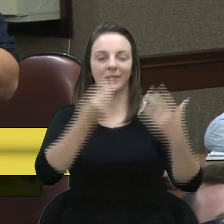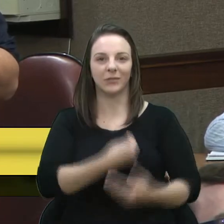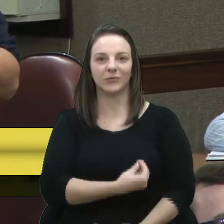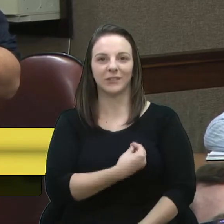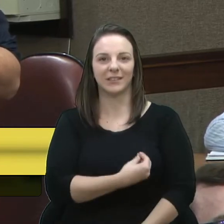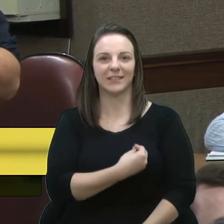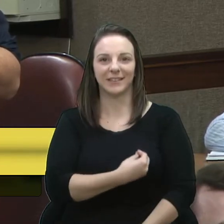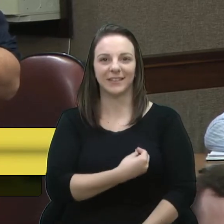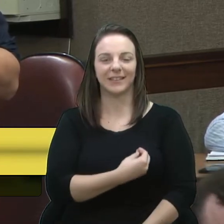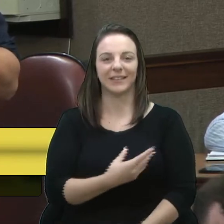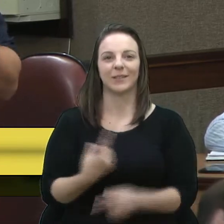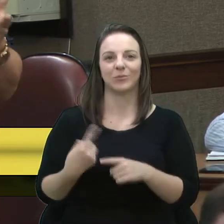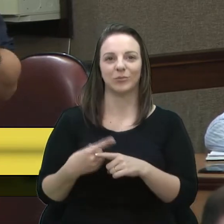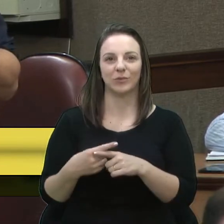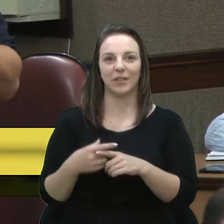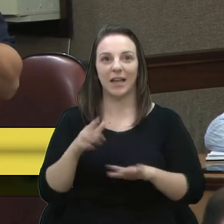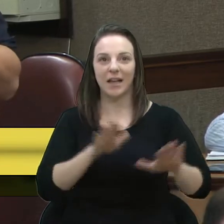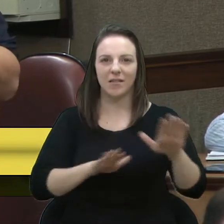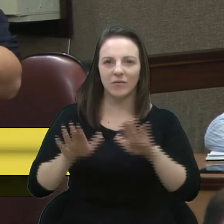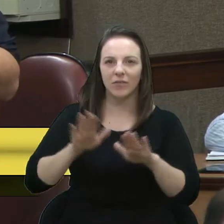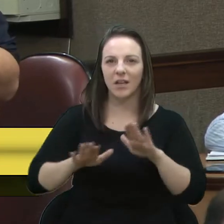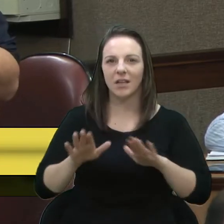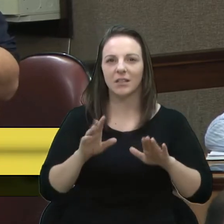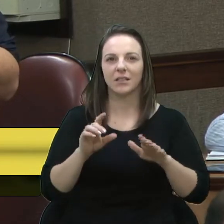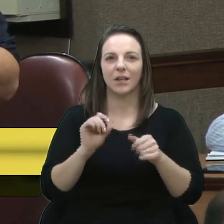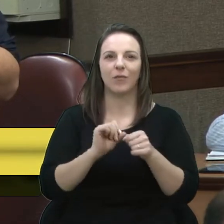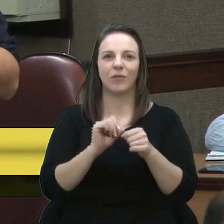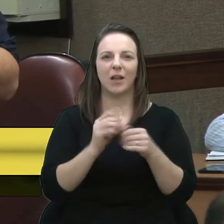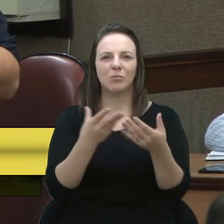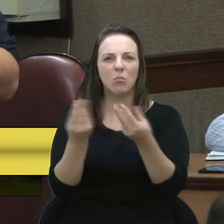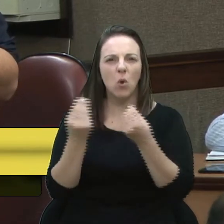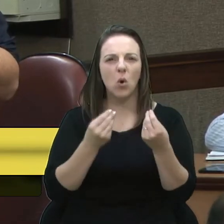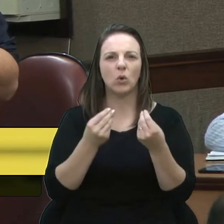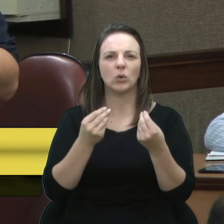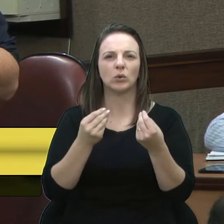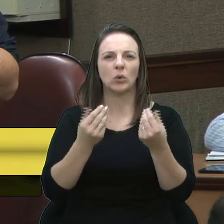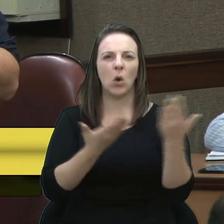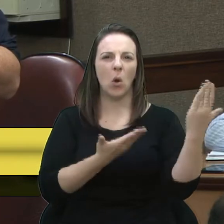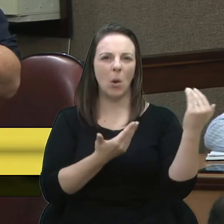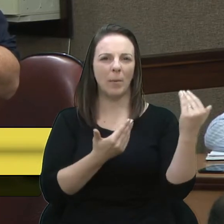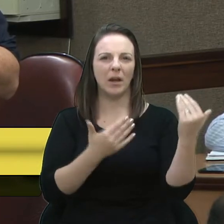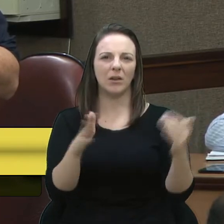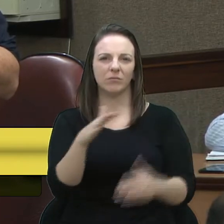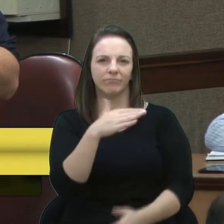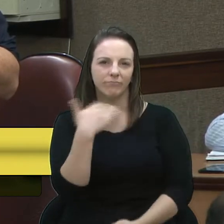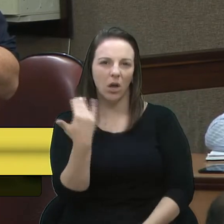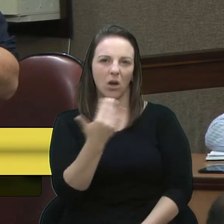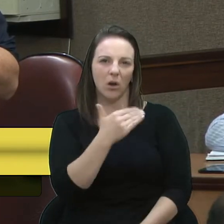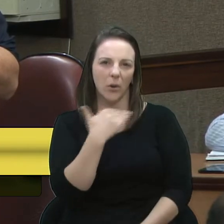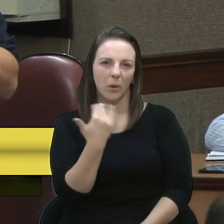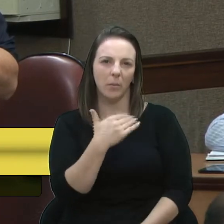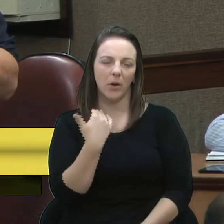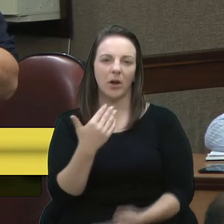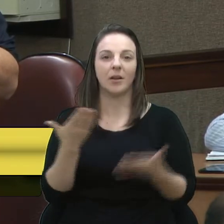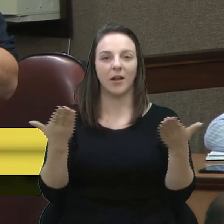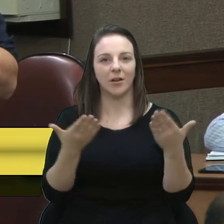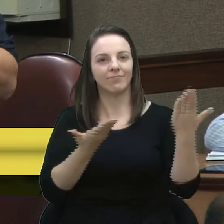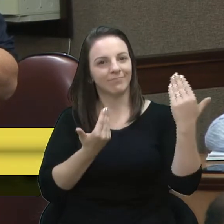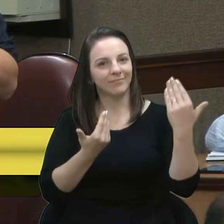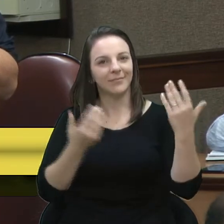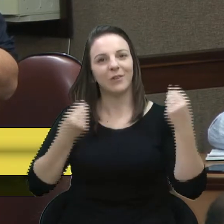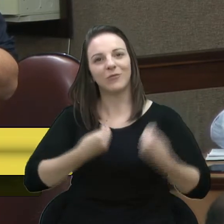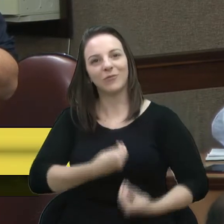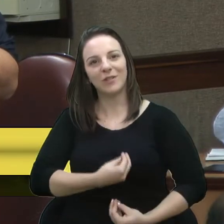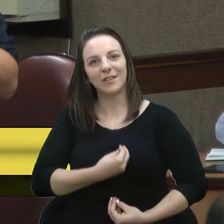tantas, às vezes, a gente faz tantos votos de pesar aqui, mas também temos que comemorar a vida dessas duas pessoas maravilhosas que hoje